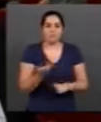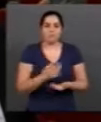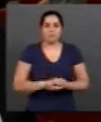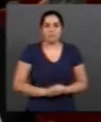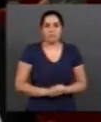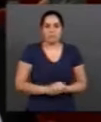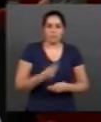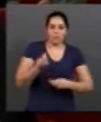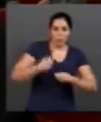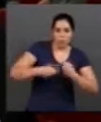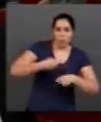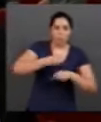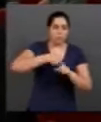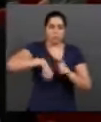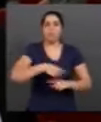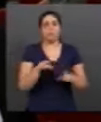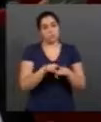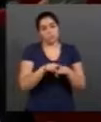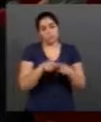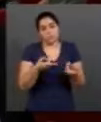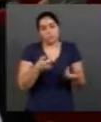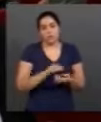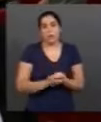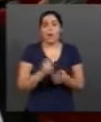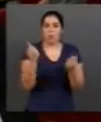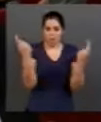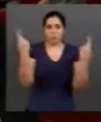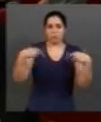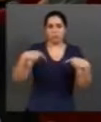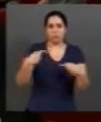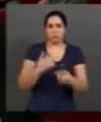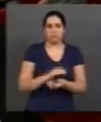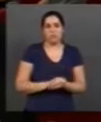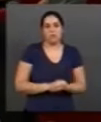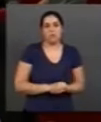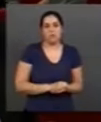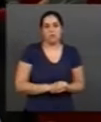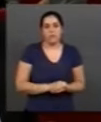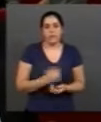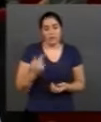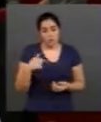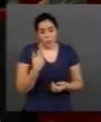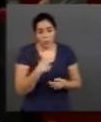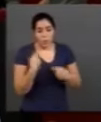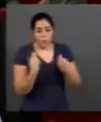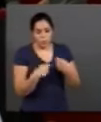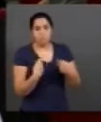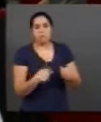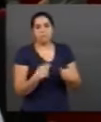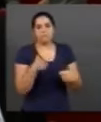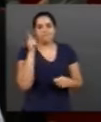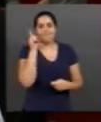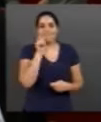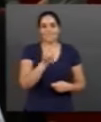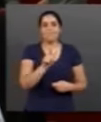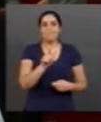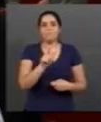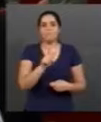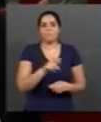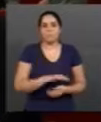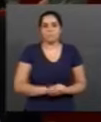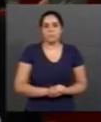econômica e socialmente. Então, esse é o grande desafio que nós temos pela frente, nós temos que cumprir essa etapa, porque daí resulta o